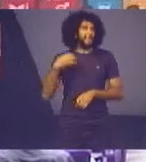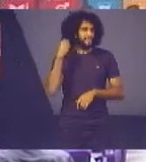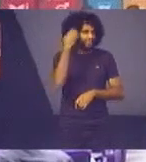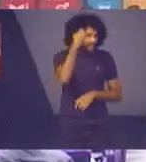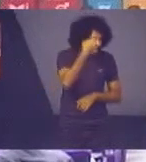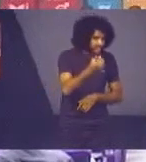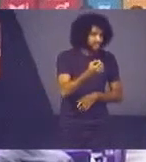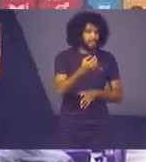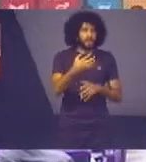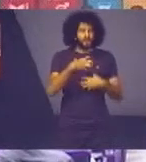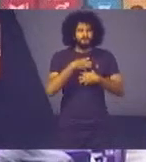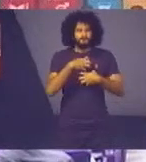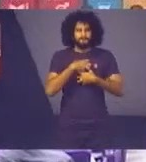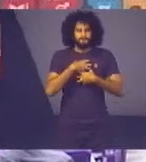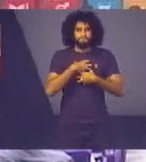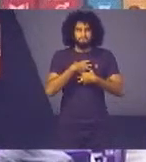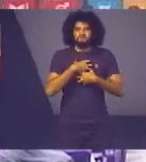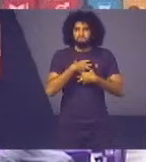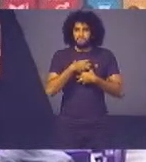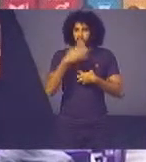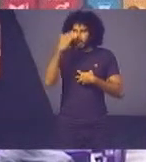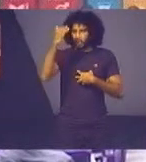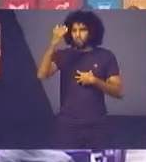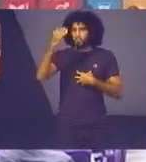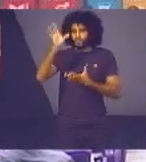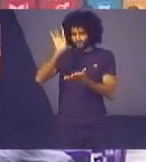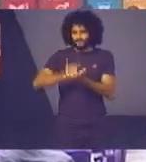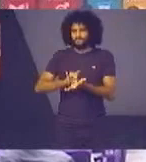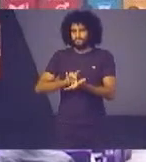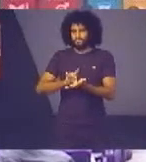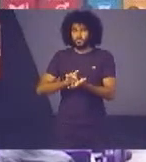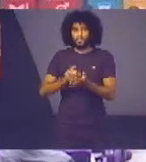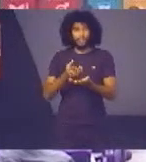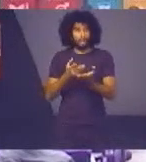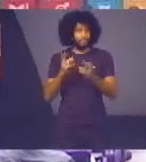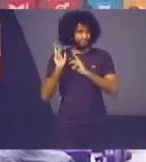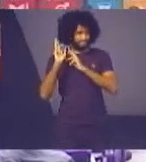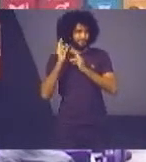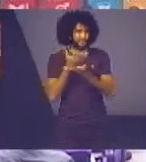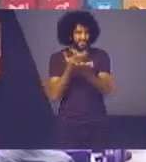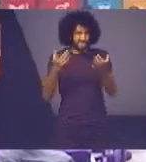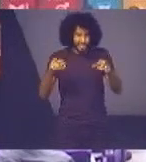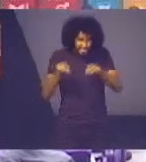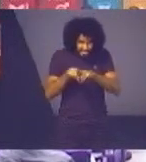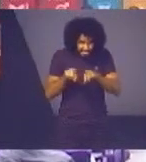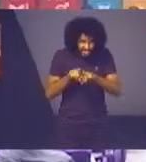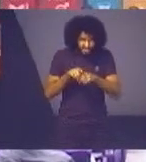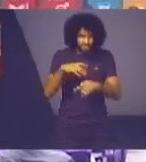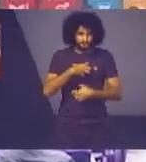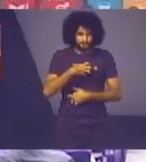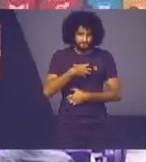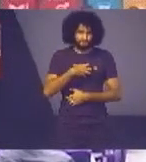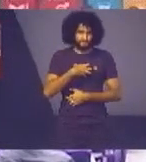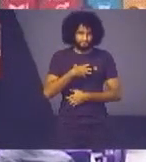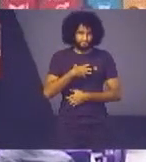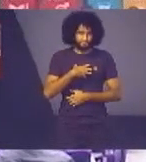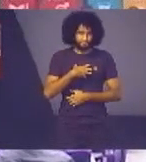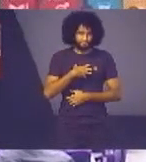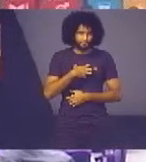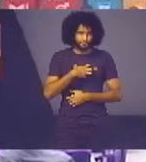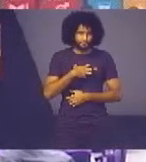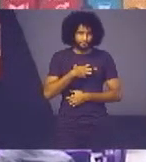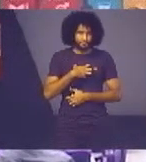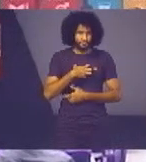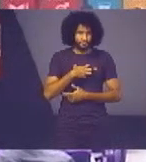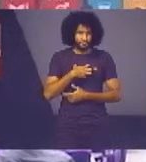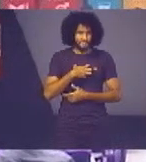me realiza e espero que vocês possam também se sentir imantados